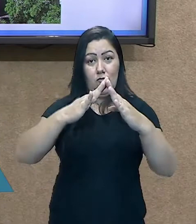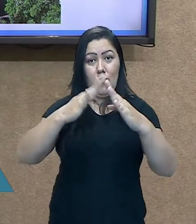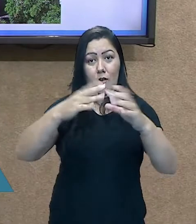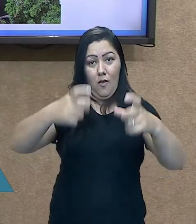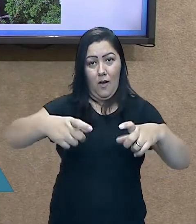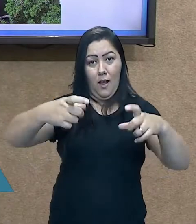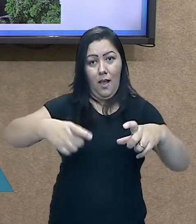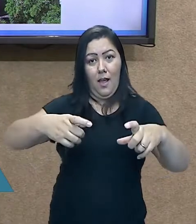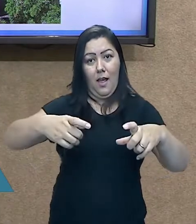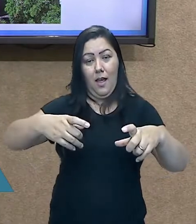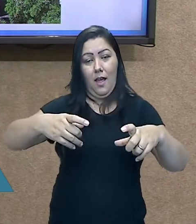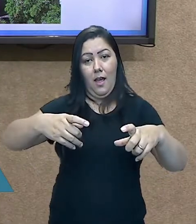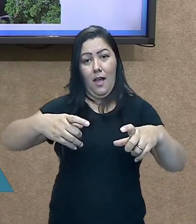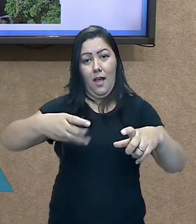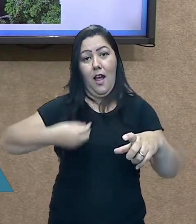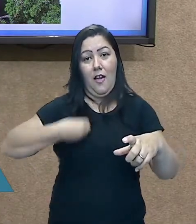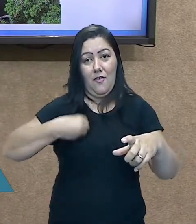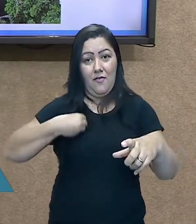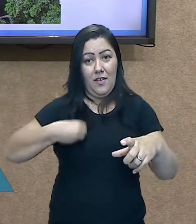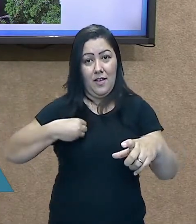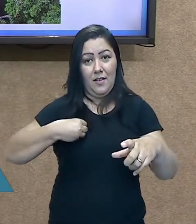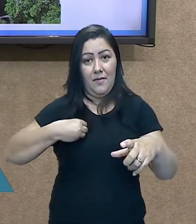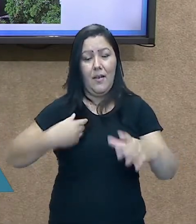de você nascer.